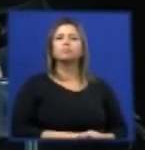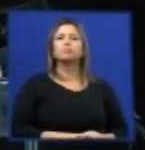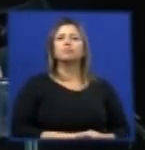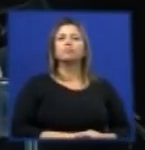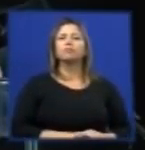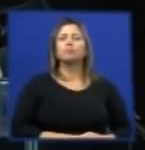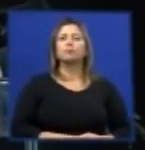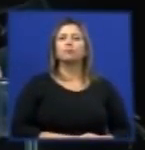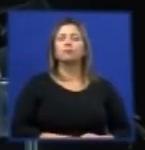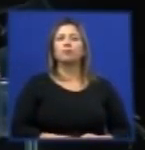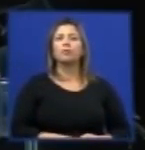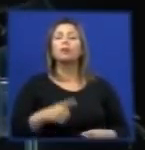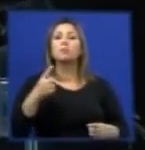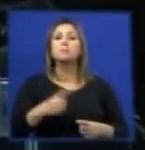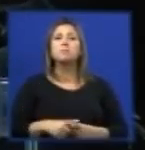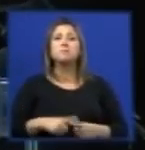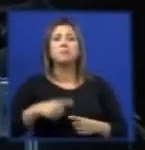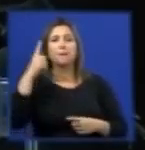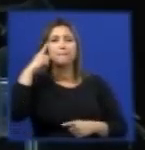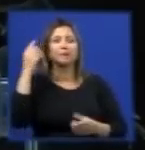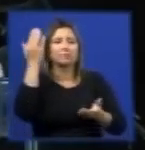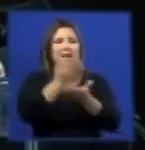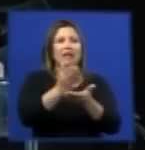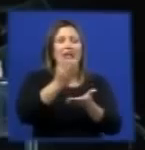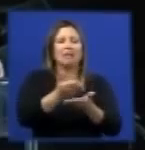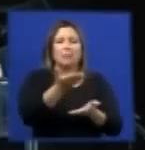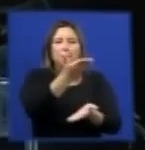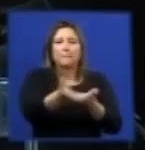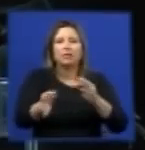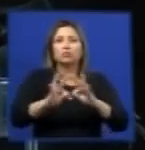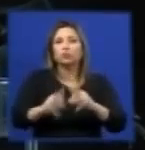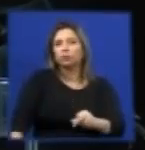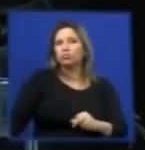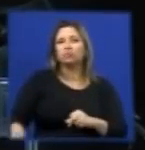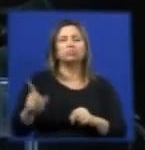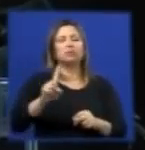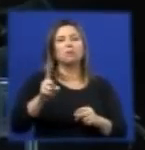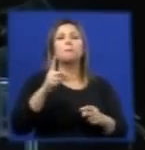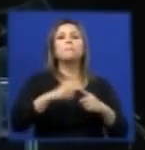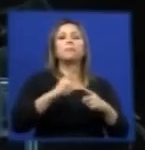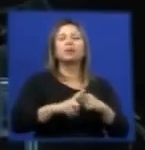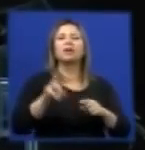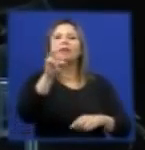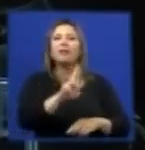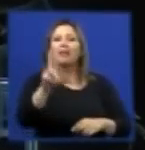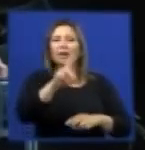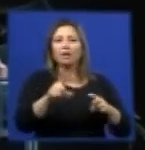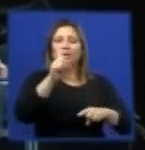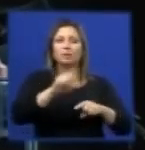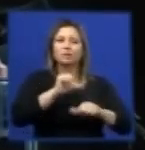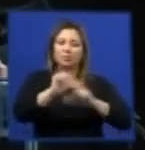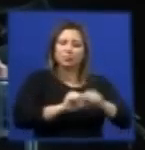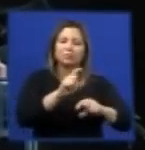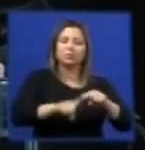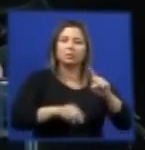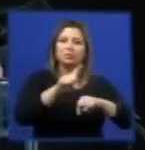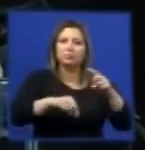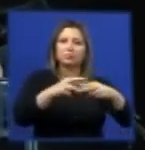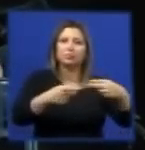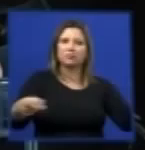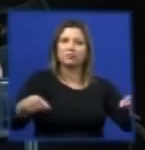casos ela não é destruída mas é transformada em material inerte e os gases emitidos são